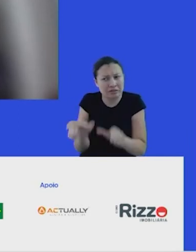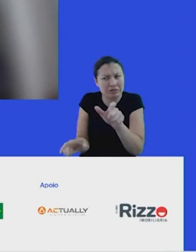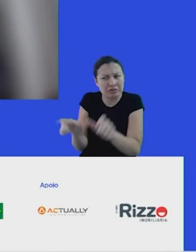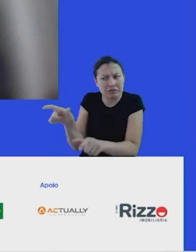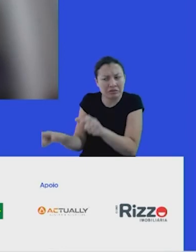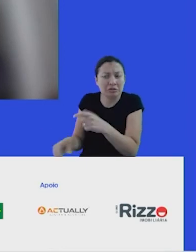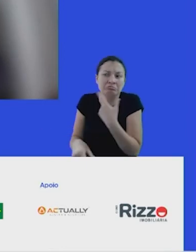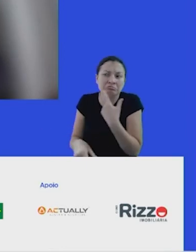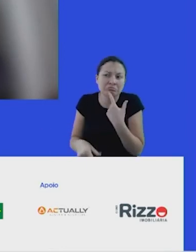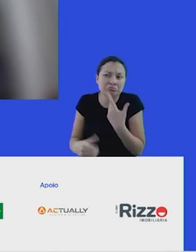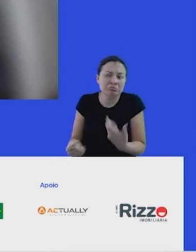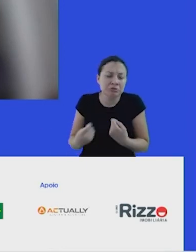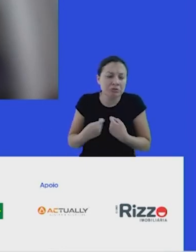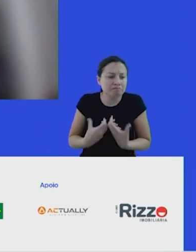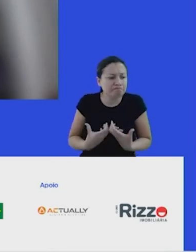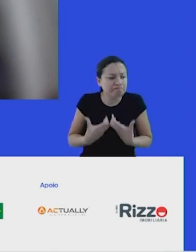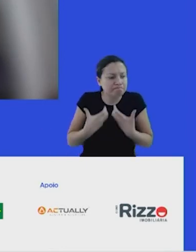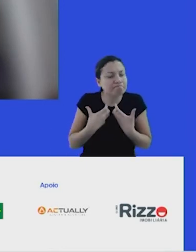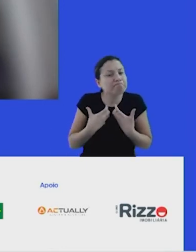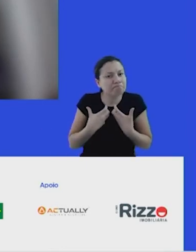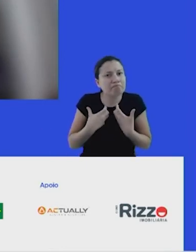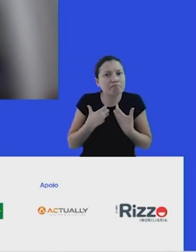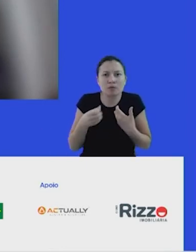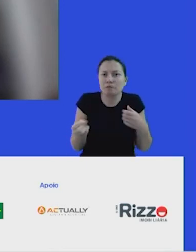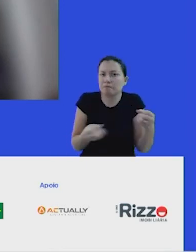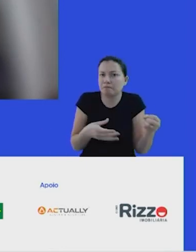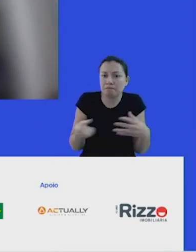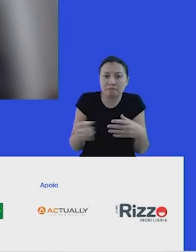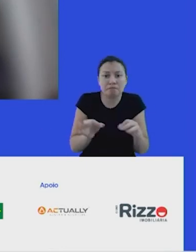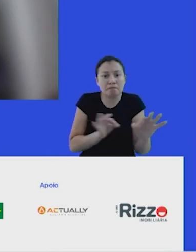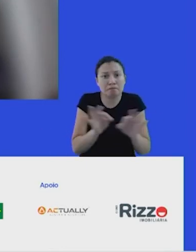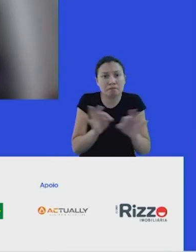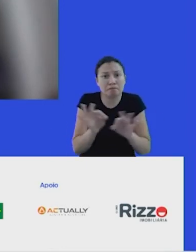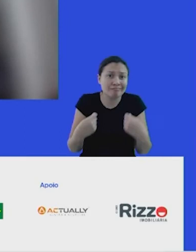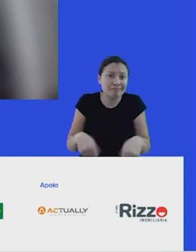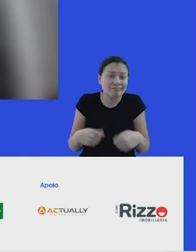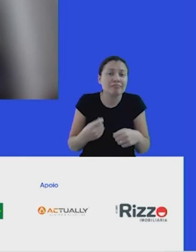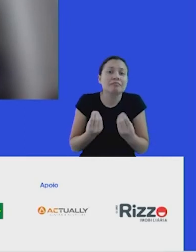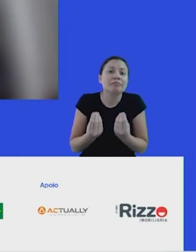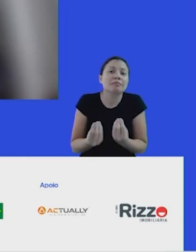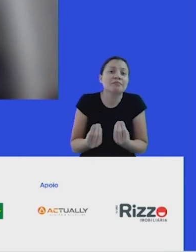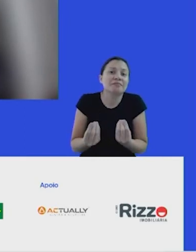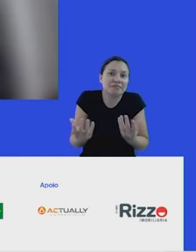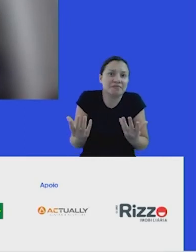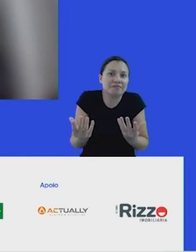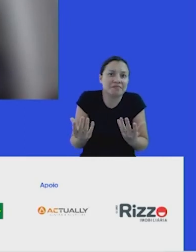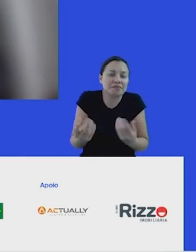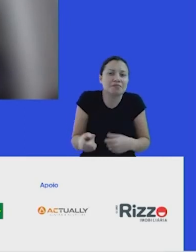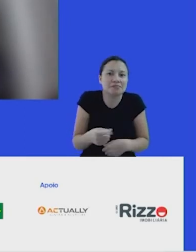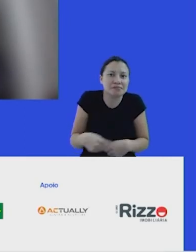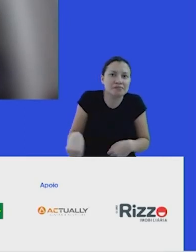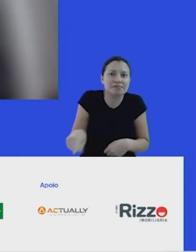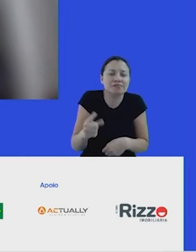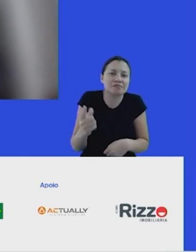e espalhando essas novas ações que precisam ser feitas para quê? Para que a gente consiga dar alguns saltos, porque